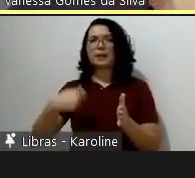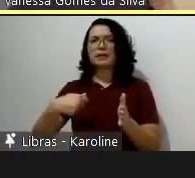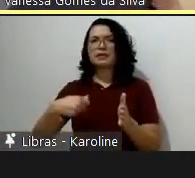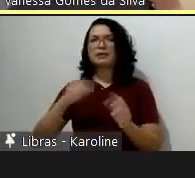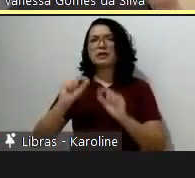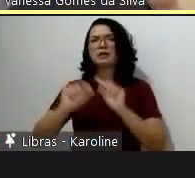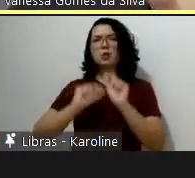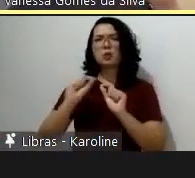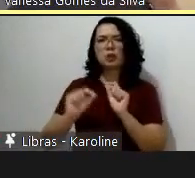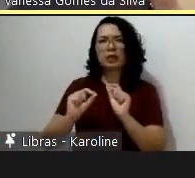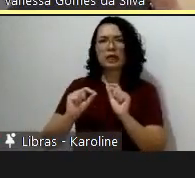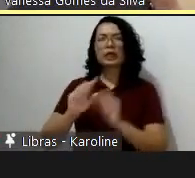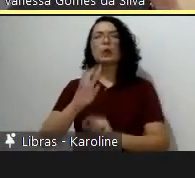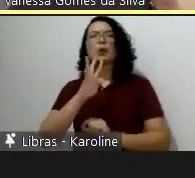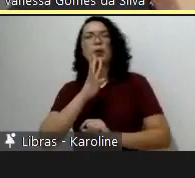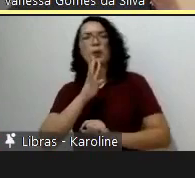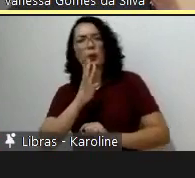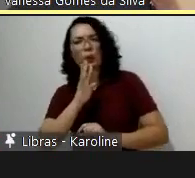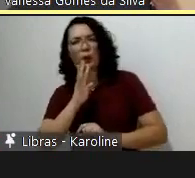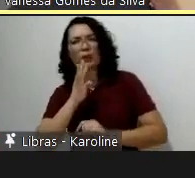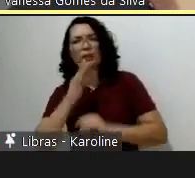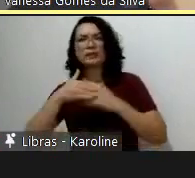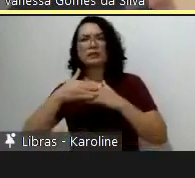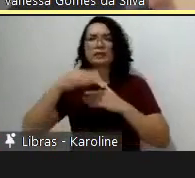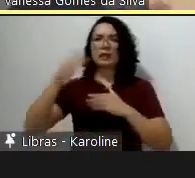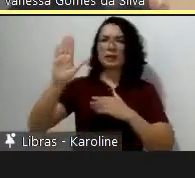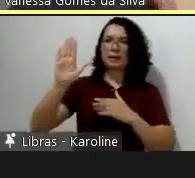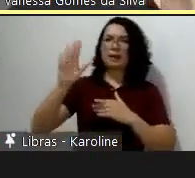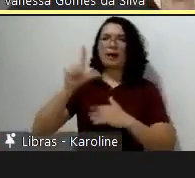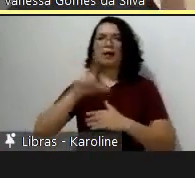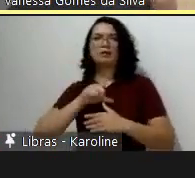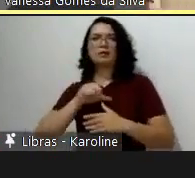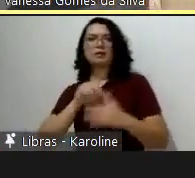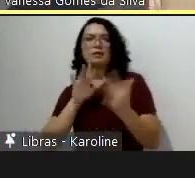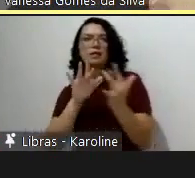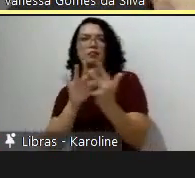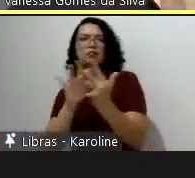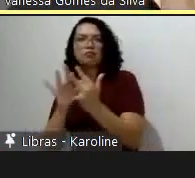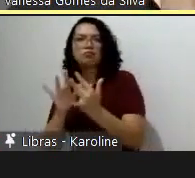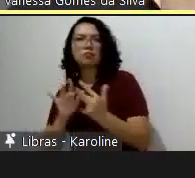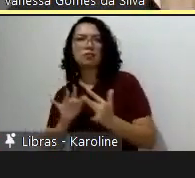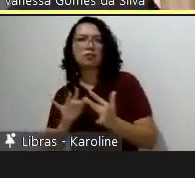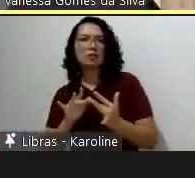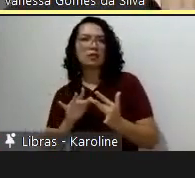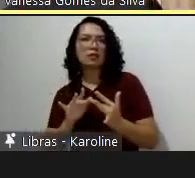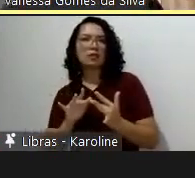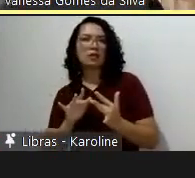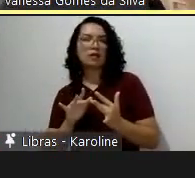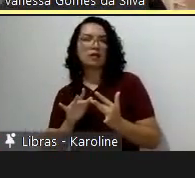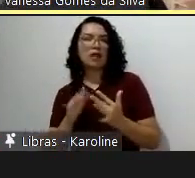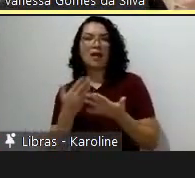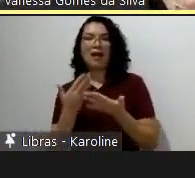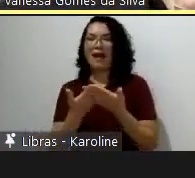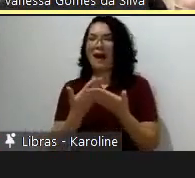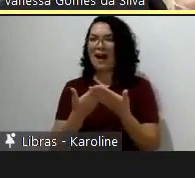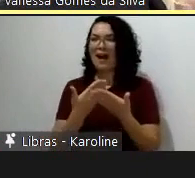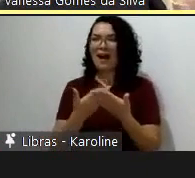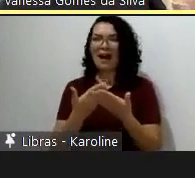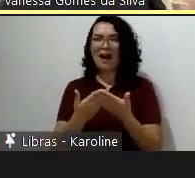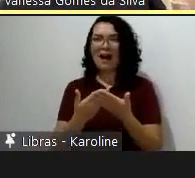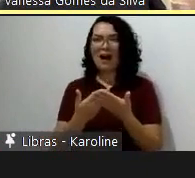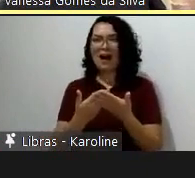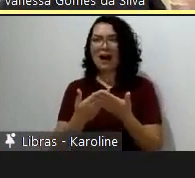amizade, compreendê-lo um pouco mais, e aí o que foi acontecendo? Aulas diminuindo, realmente não precisavam diminuir